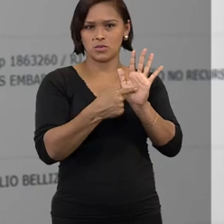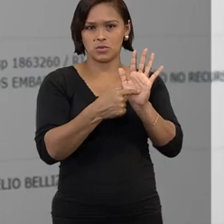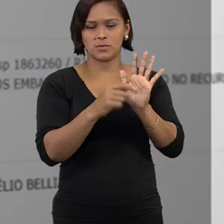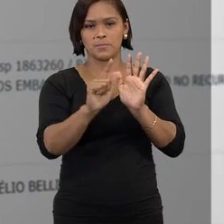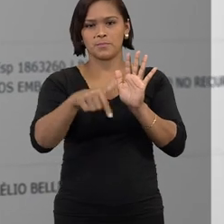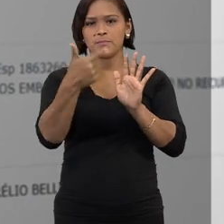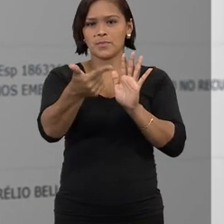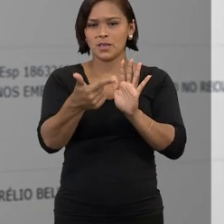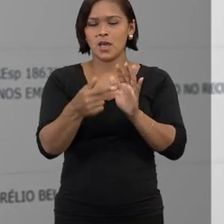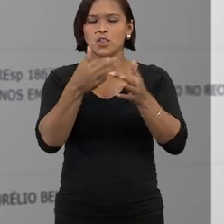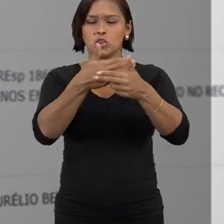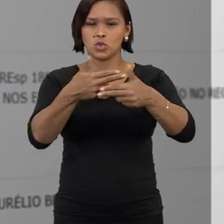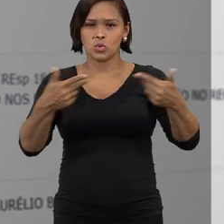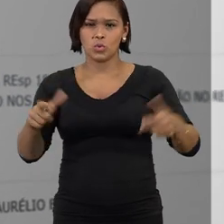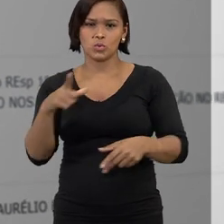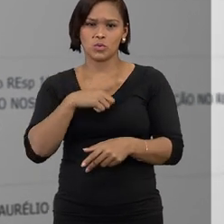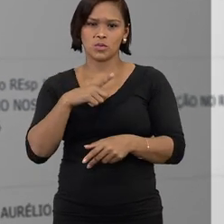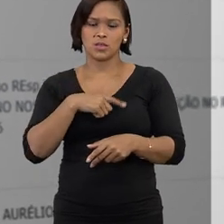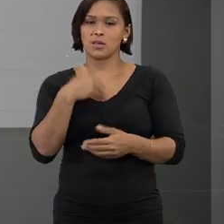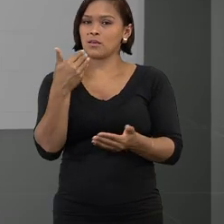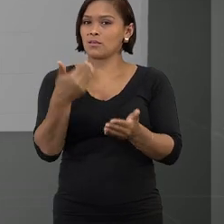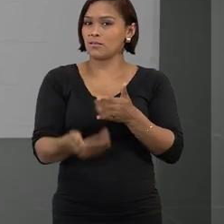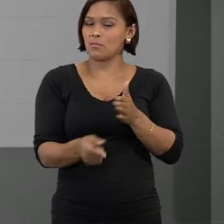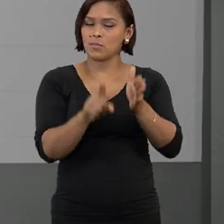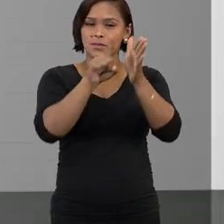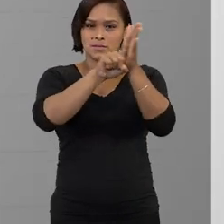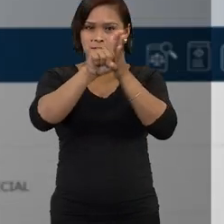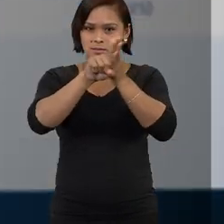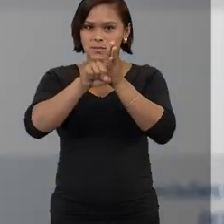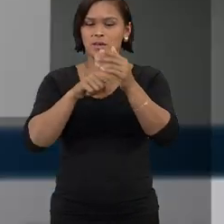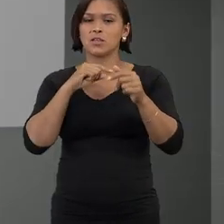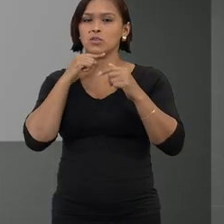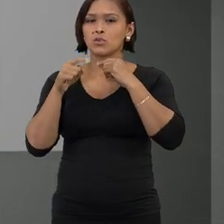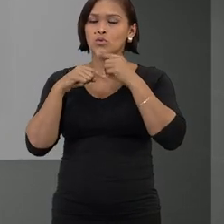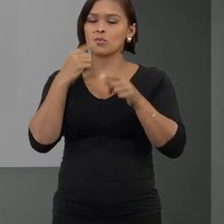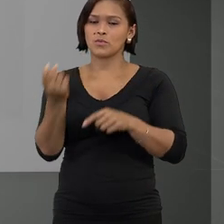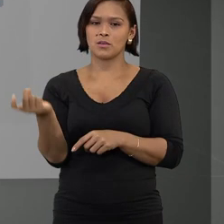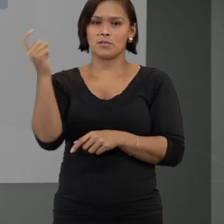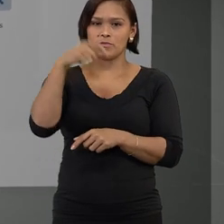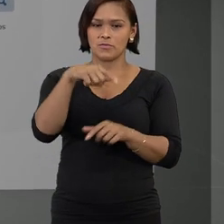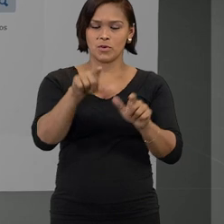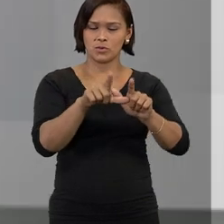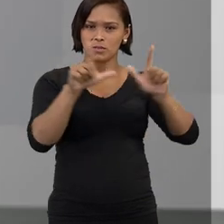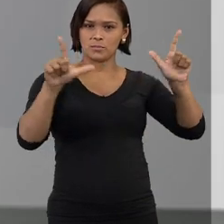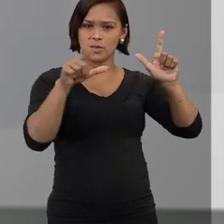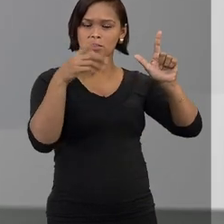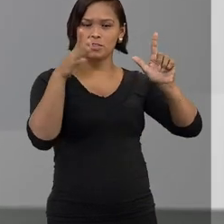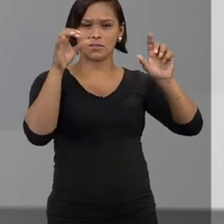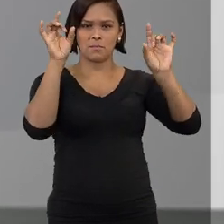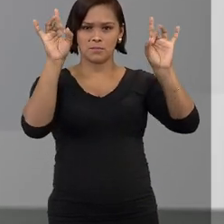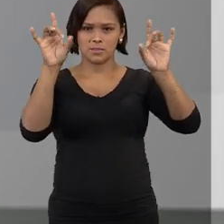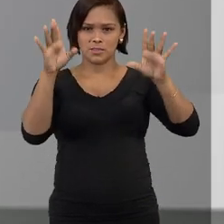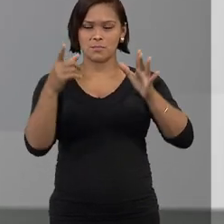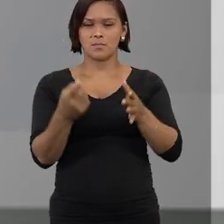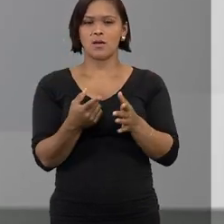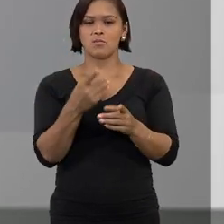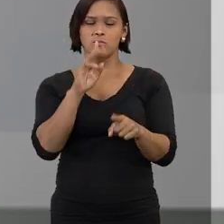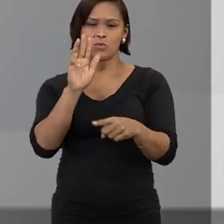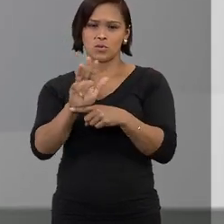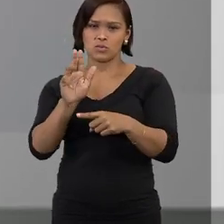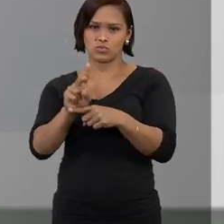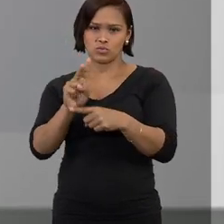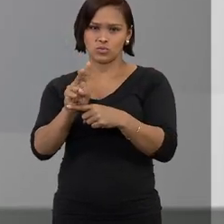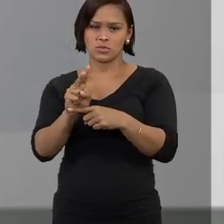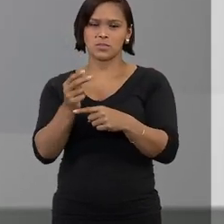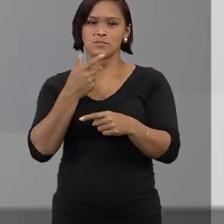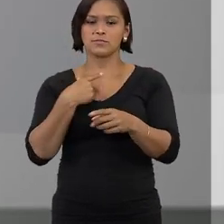funcionalidades sem perder a sua janela de pesquisa. Em caso de dúvidas, voltando à página principal no campo Ajuda, você